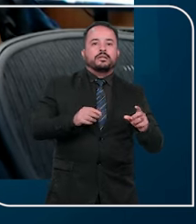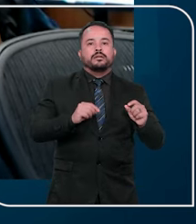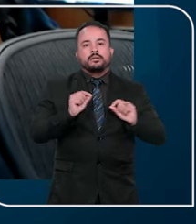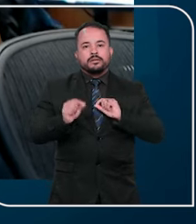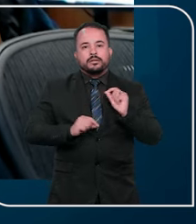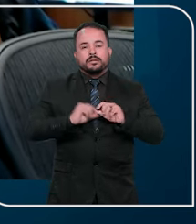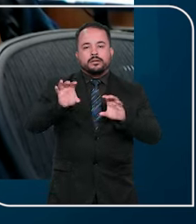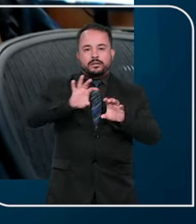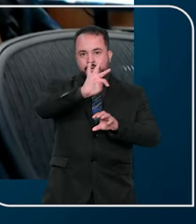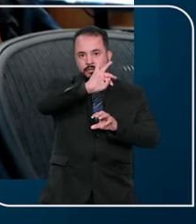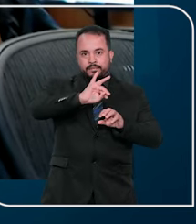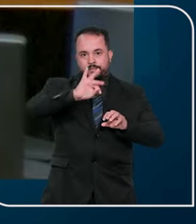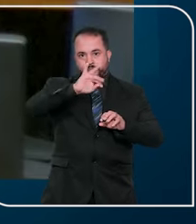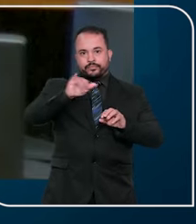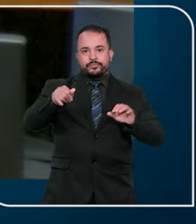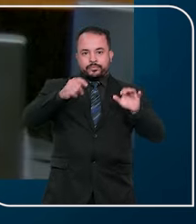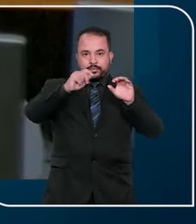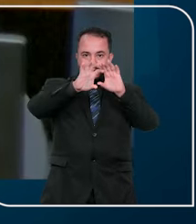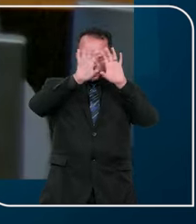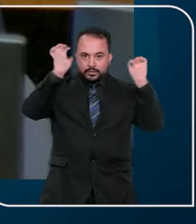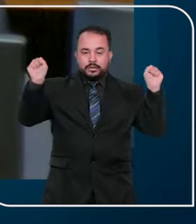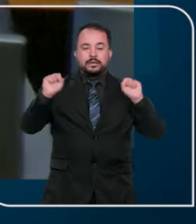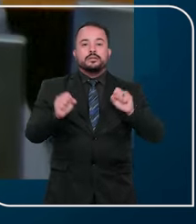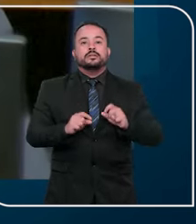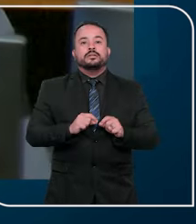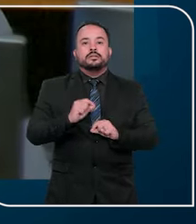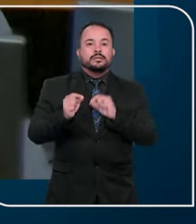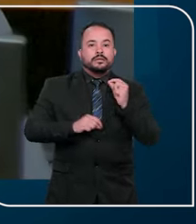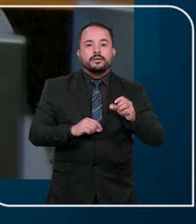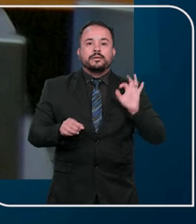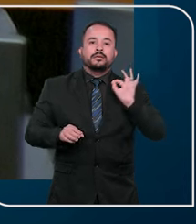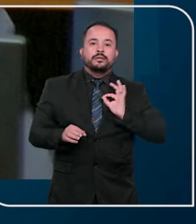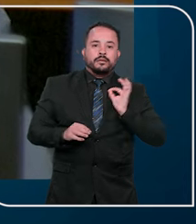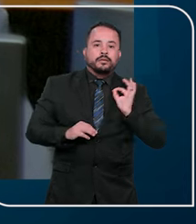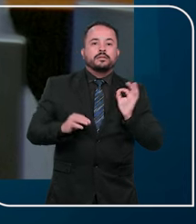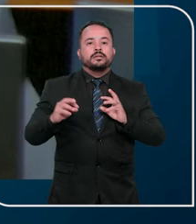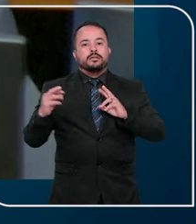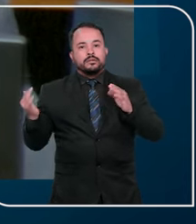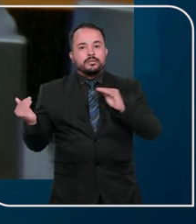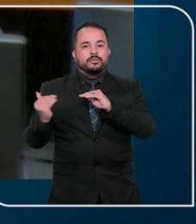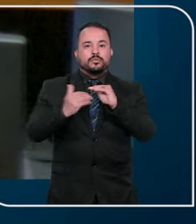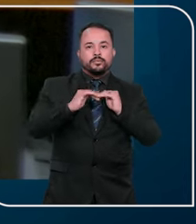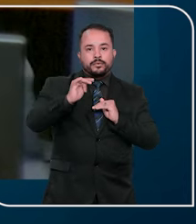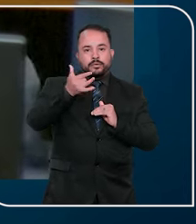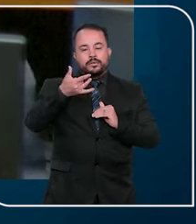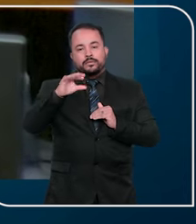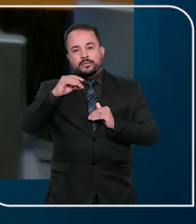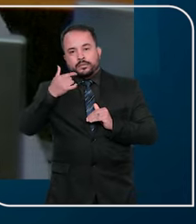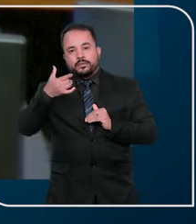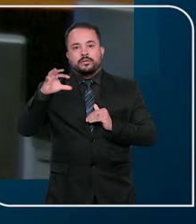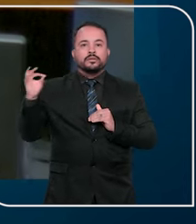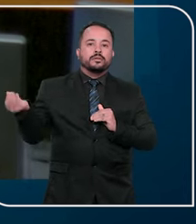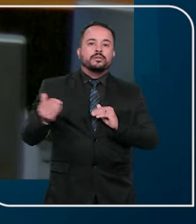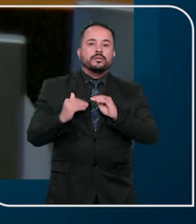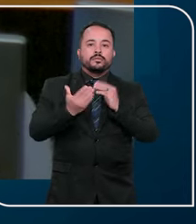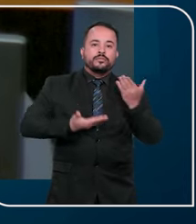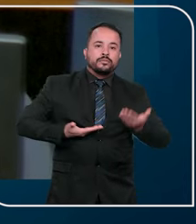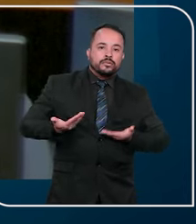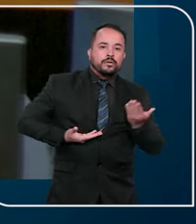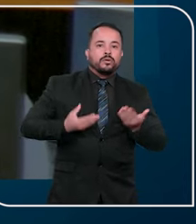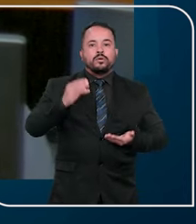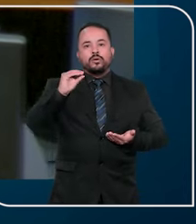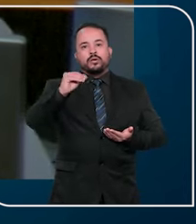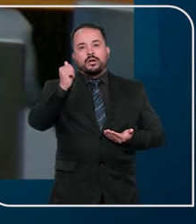o STJ também já reforçou, em um julgamento relacionado à mesma operação policial em 2022, o entendimento de que os